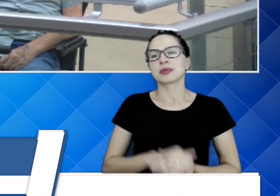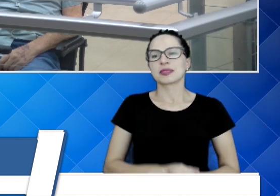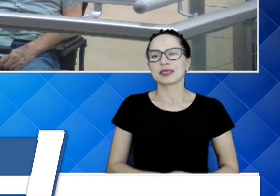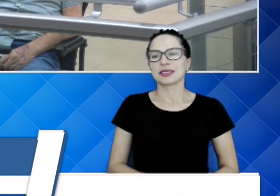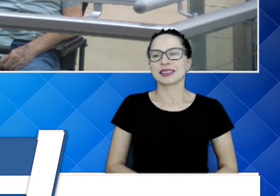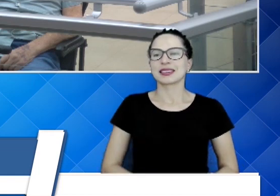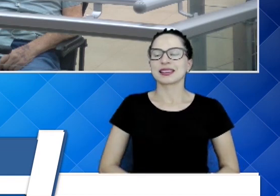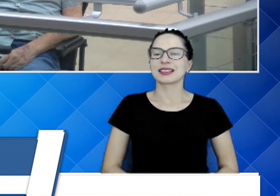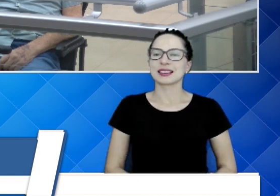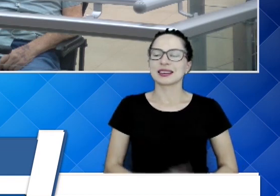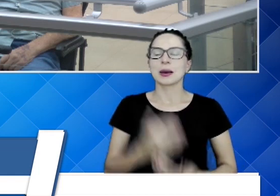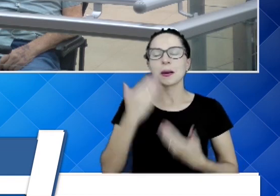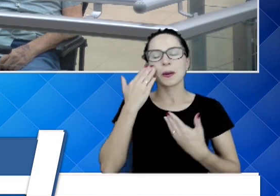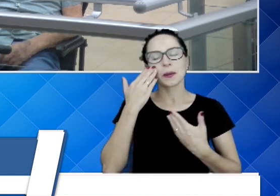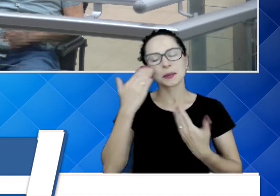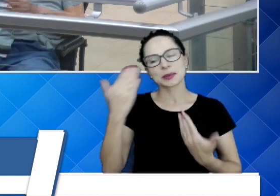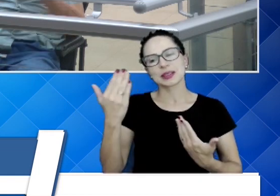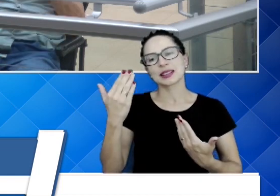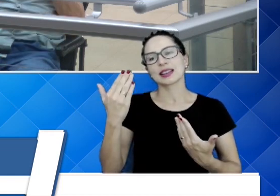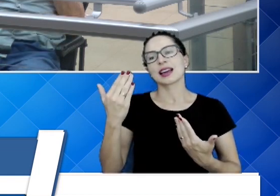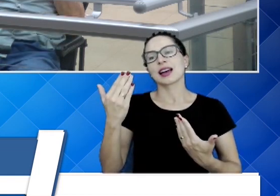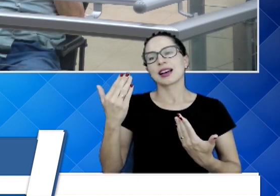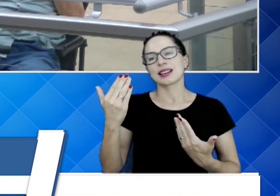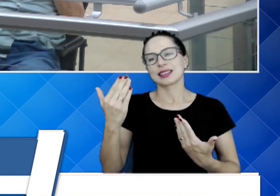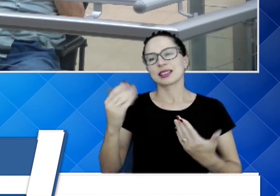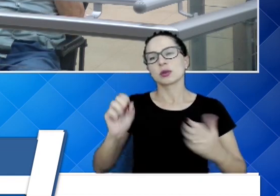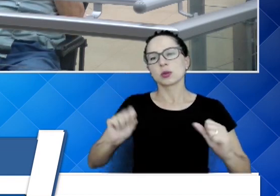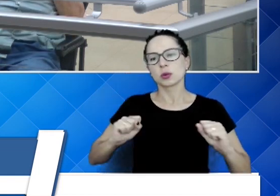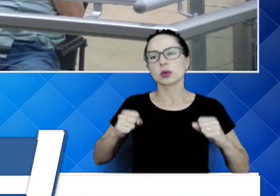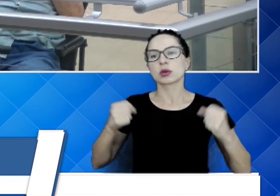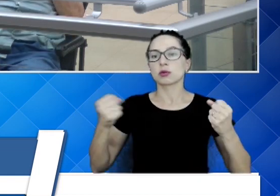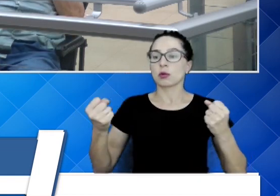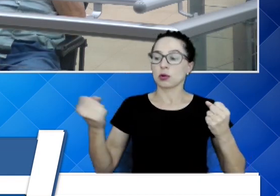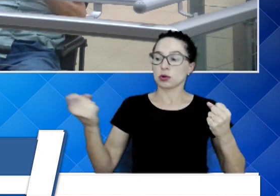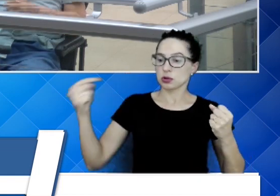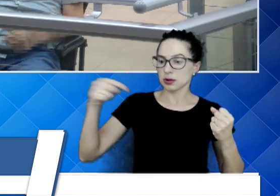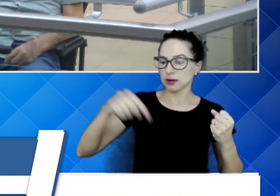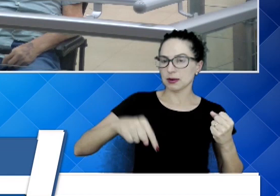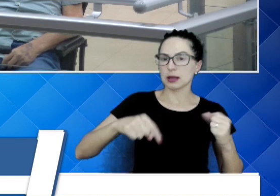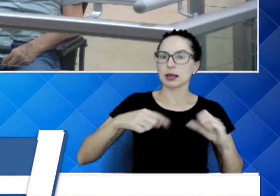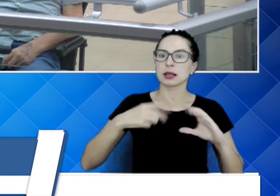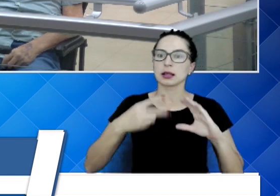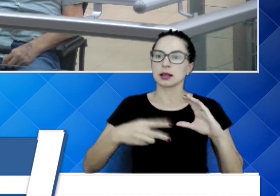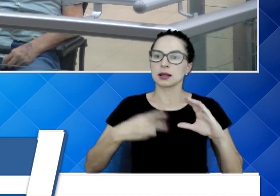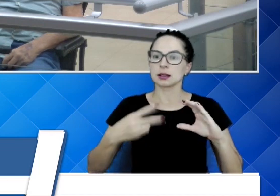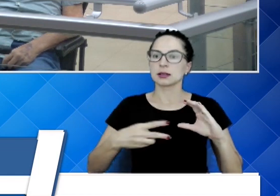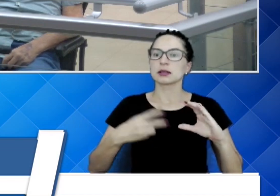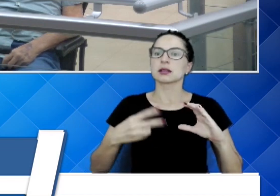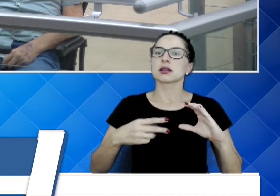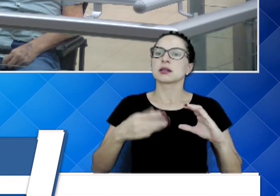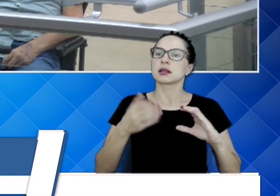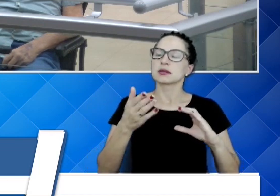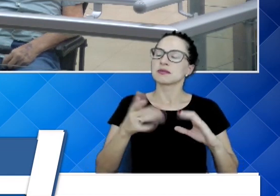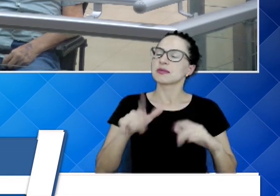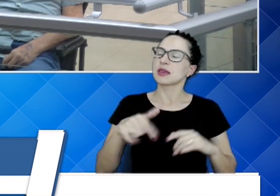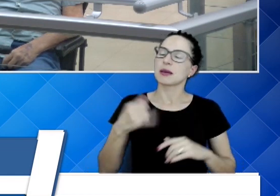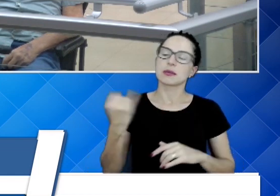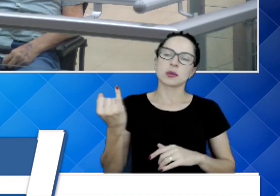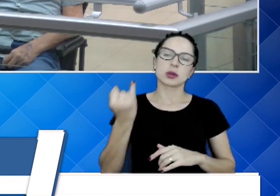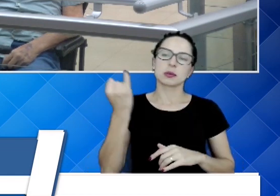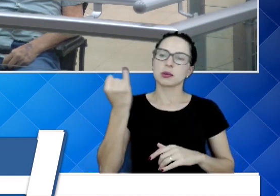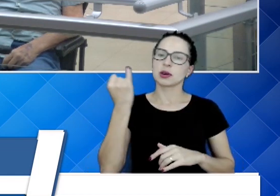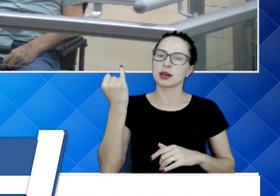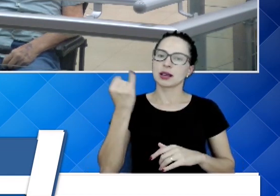Eu agradeço muito pelo esforço ter vindo nessa casa de leis. O é muito importante para nós. O senhor é um